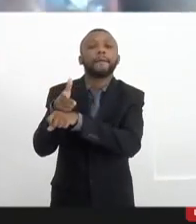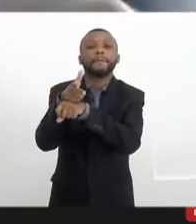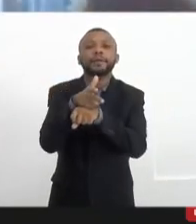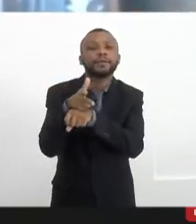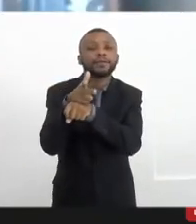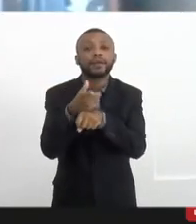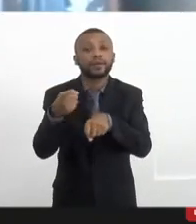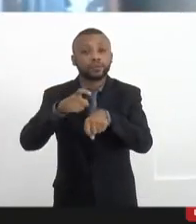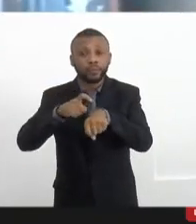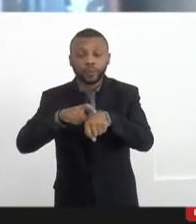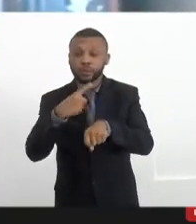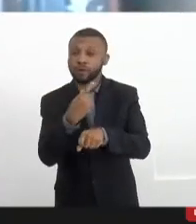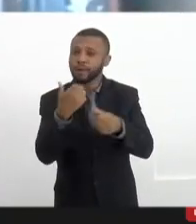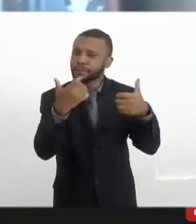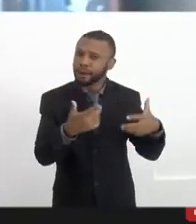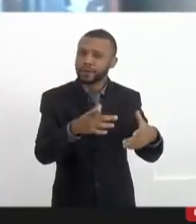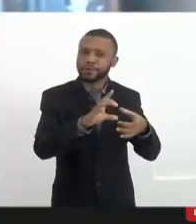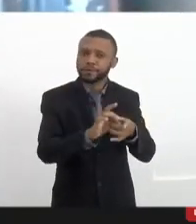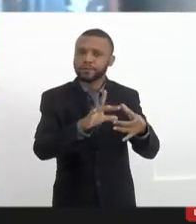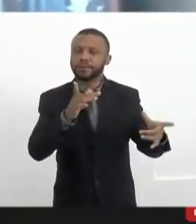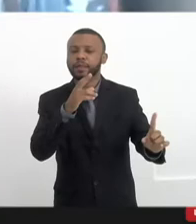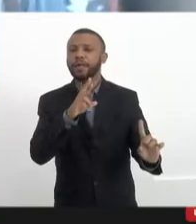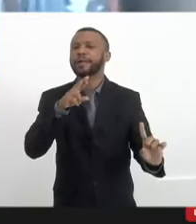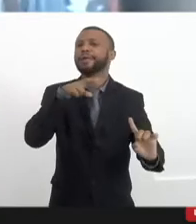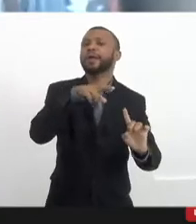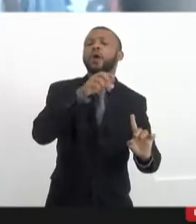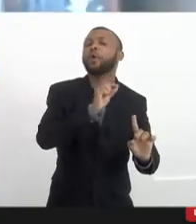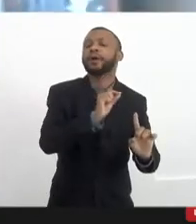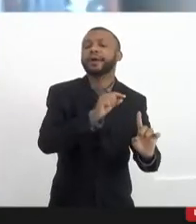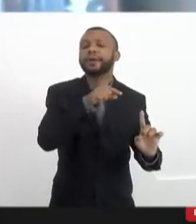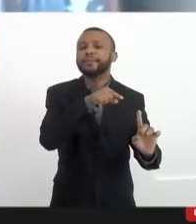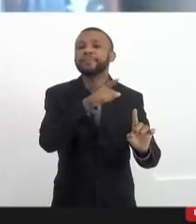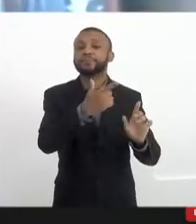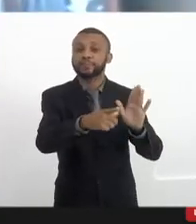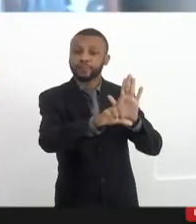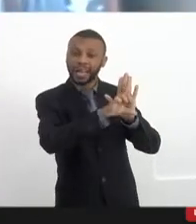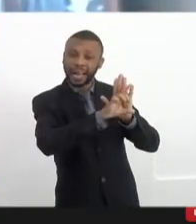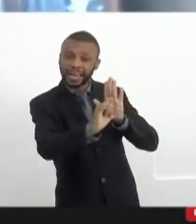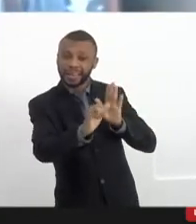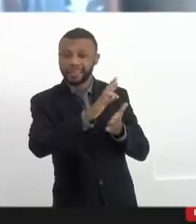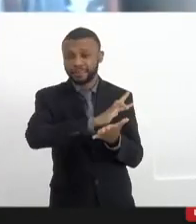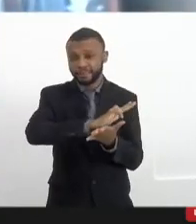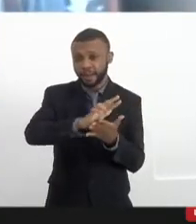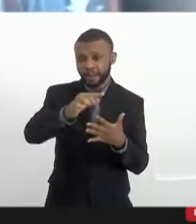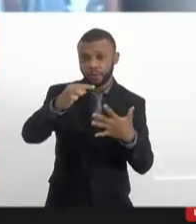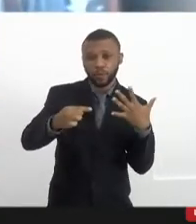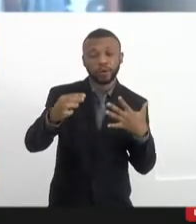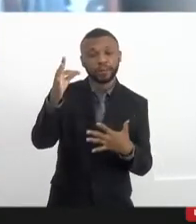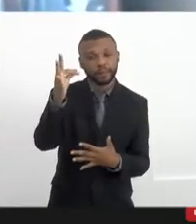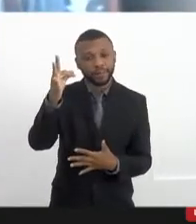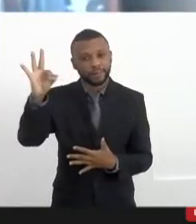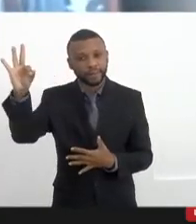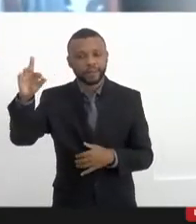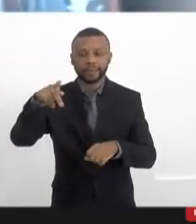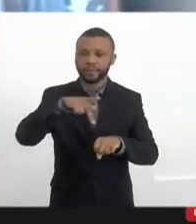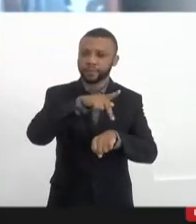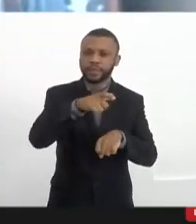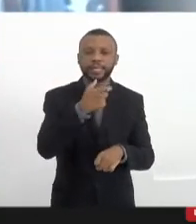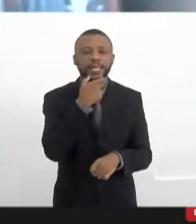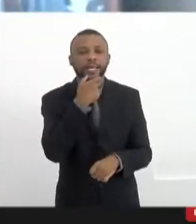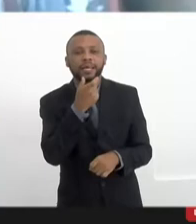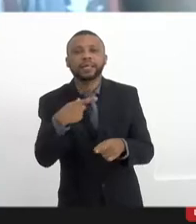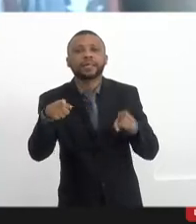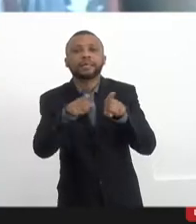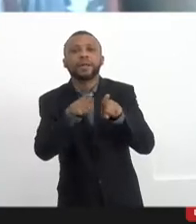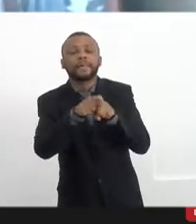a gente fala democratização, a se remete a leis da França e da Inglaterra que impedem o mesmo